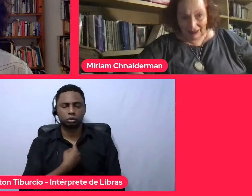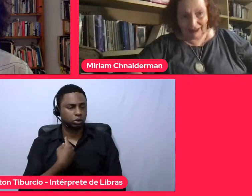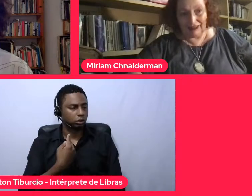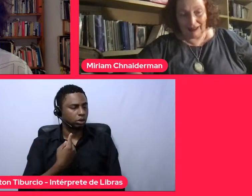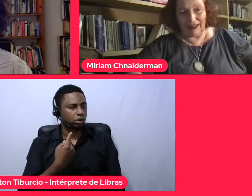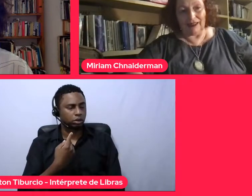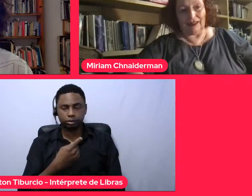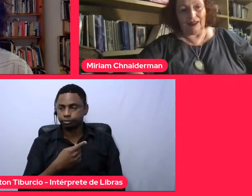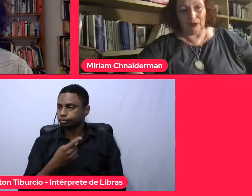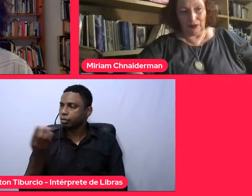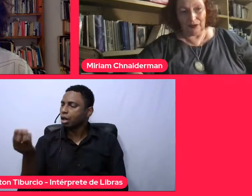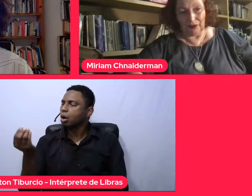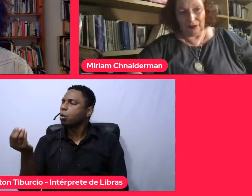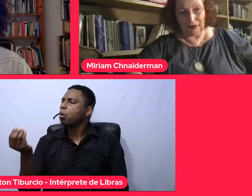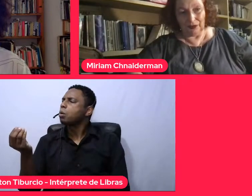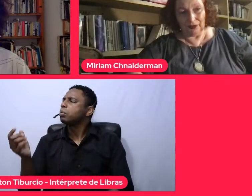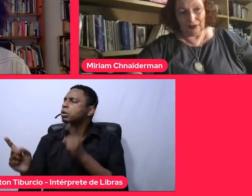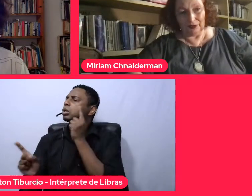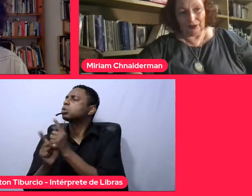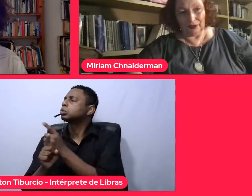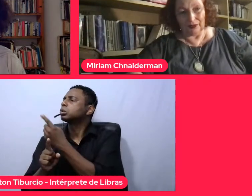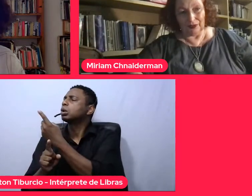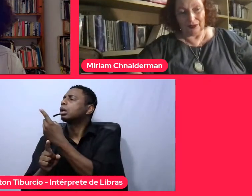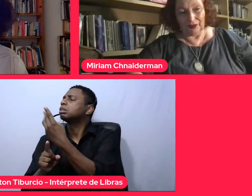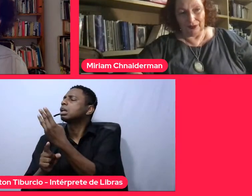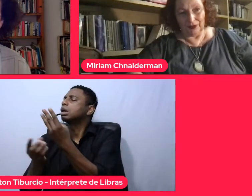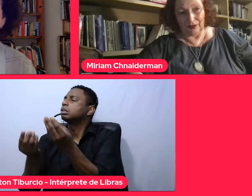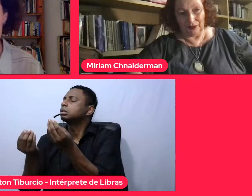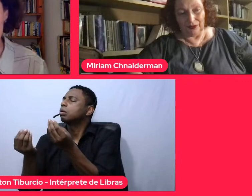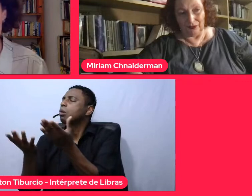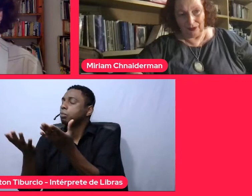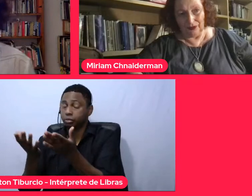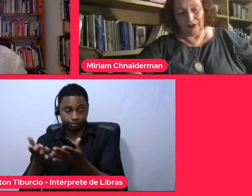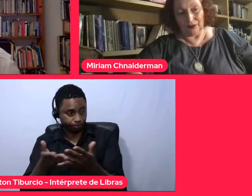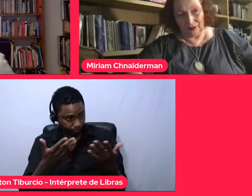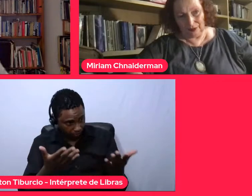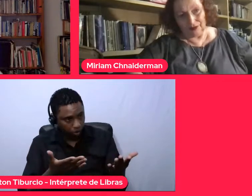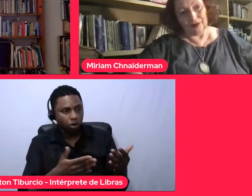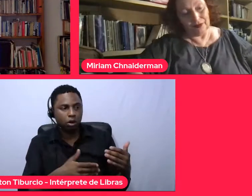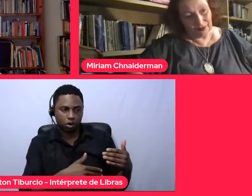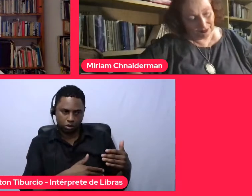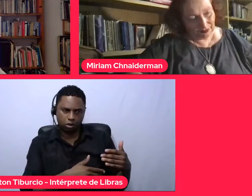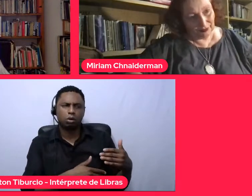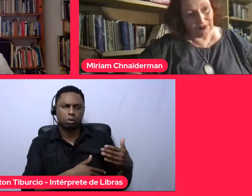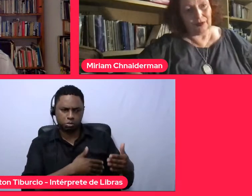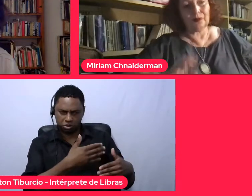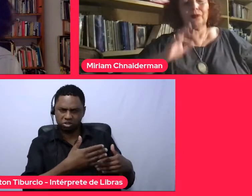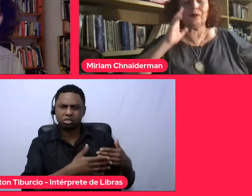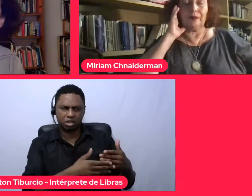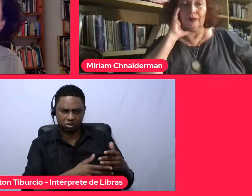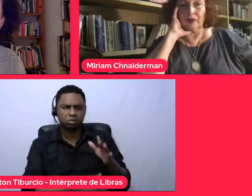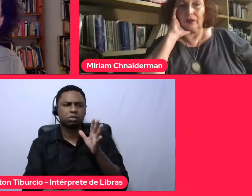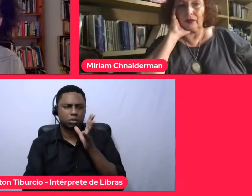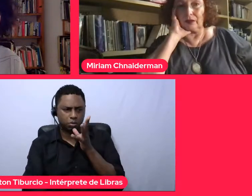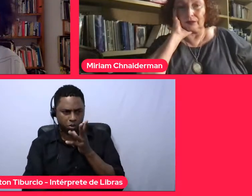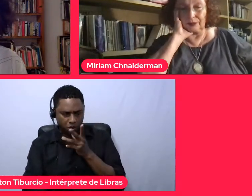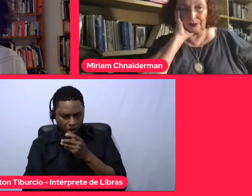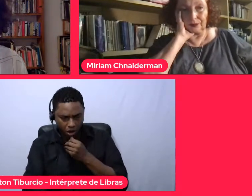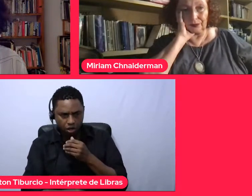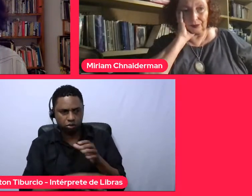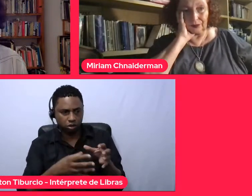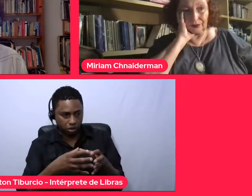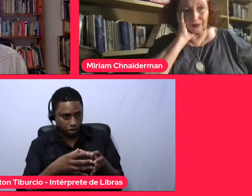nesses 13? Pois é, foi um processo longo de pesquisa de uma equipe com indicação